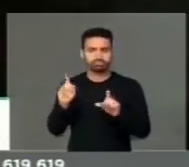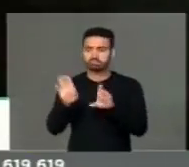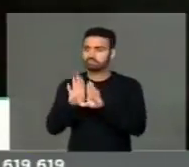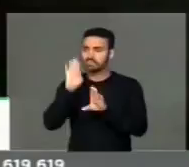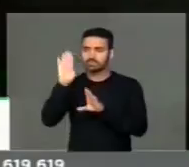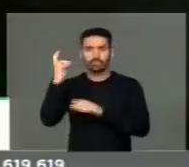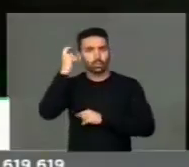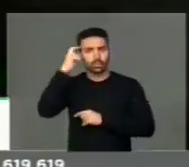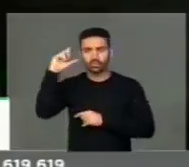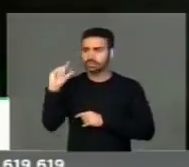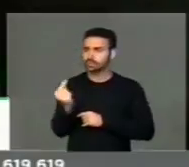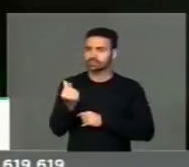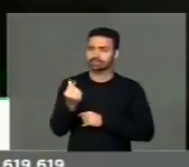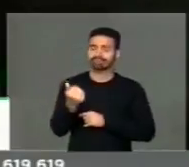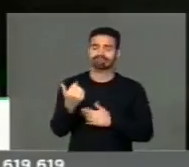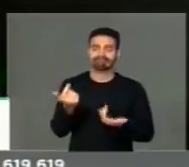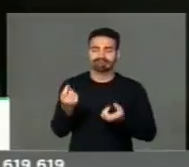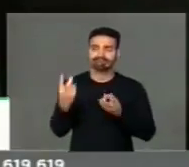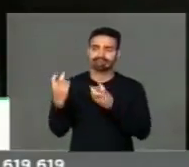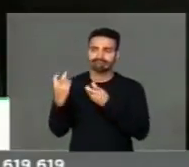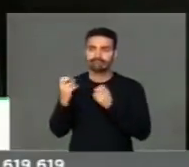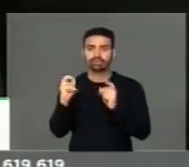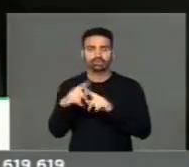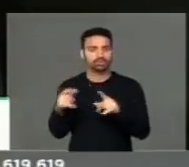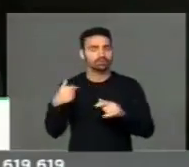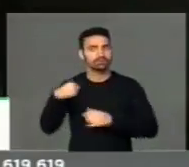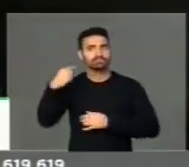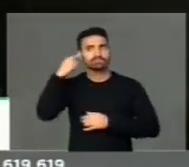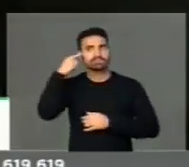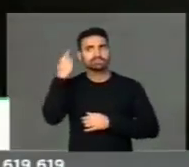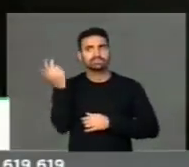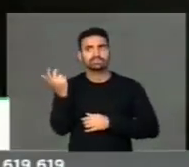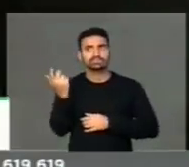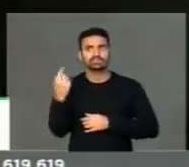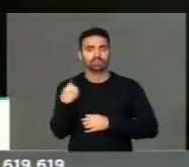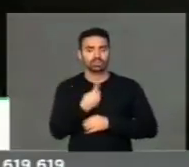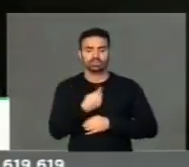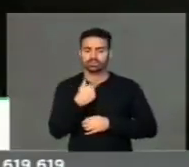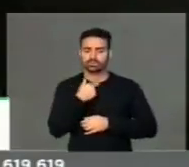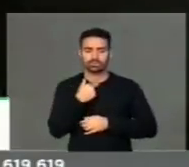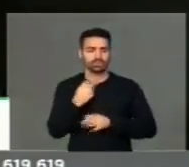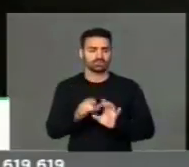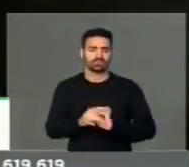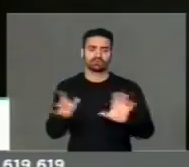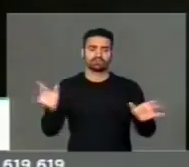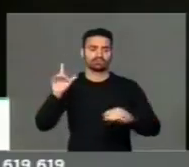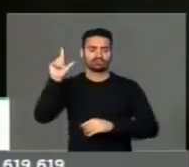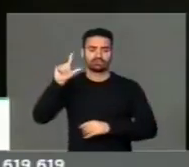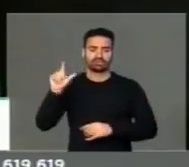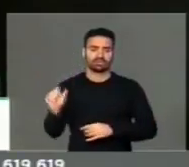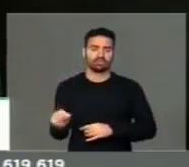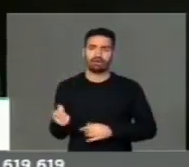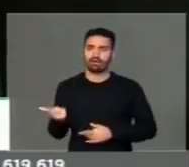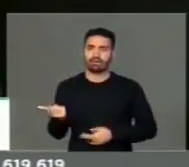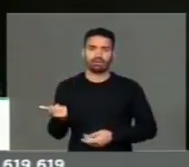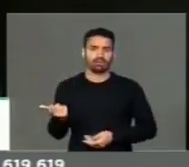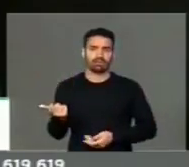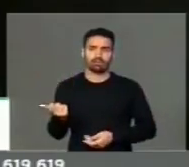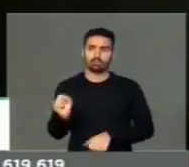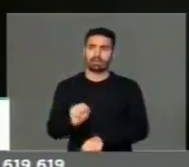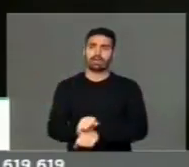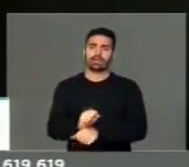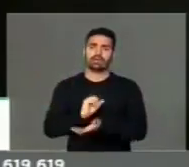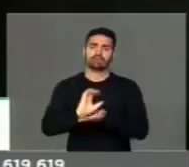da cultura, pensei, não poderíamos jamais permitir que a Itália deixasse de investir